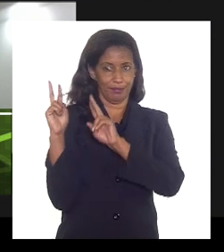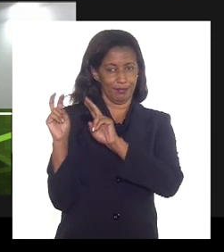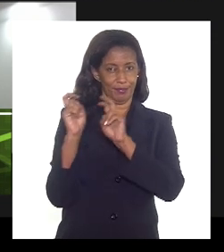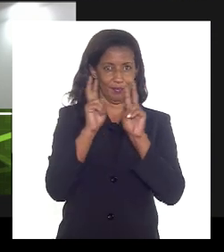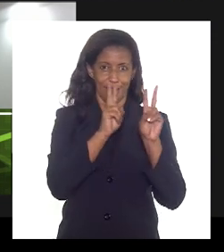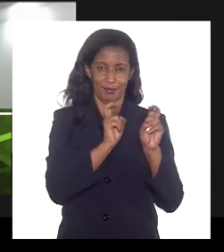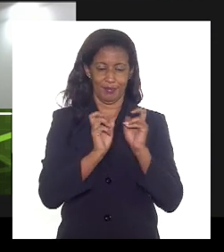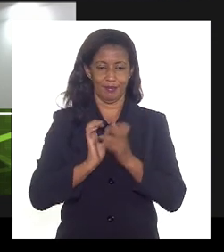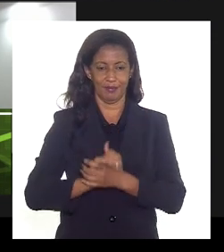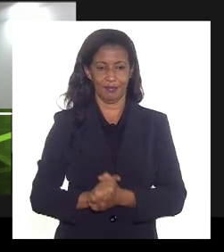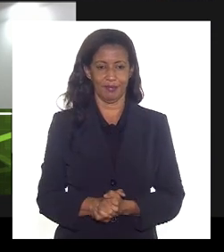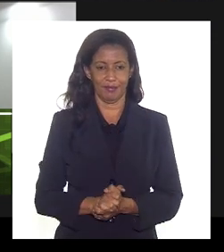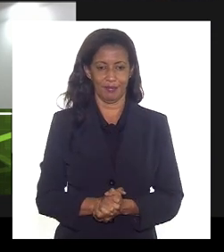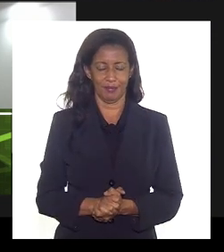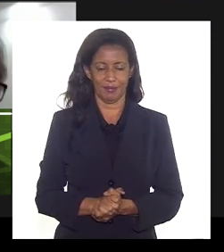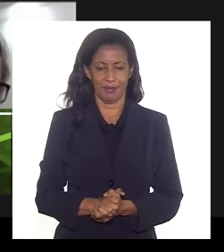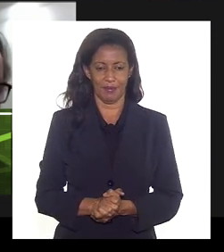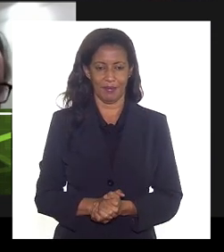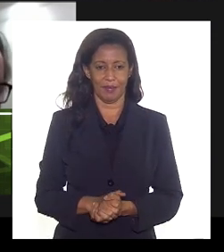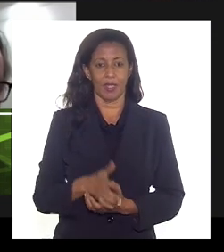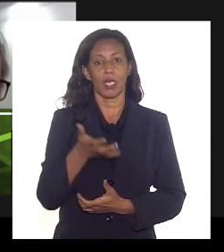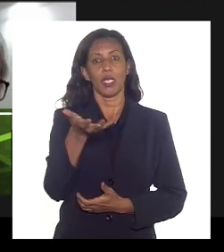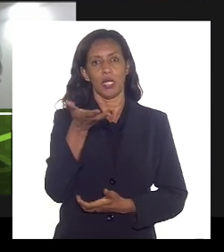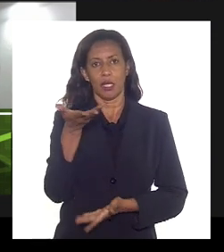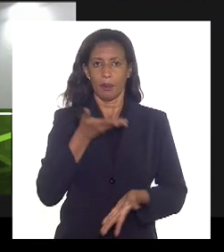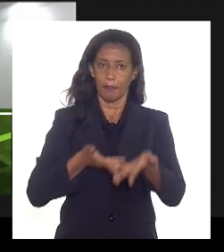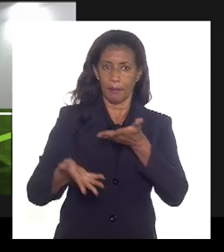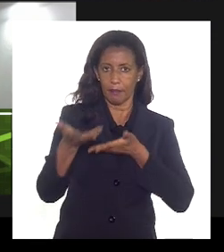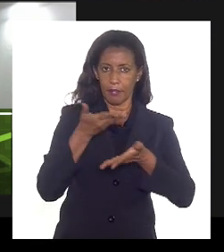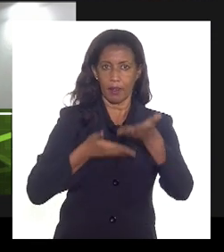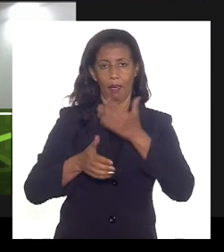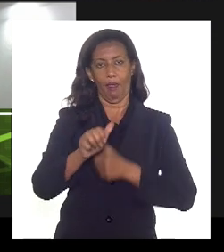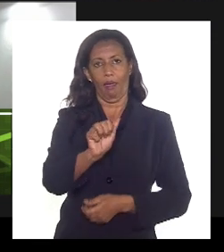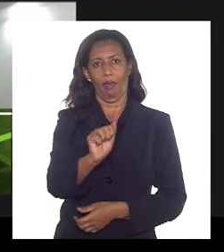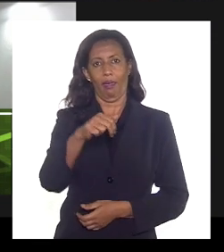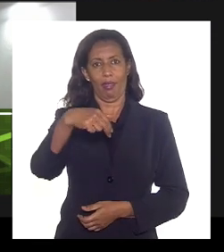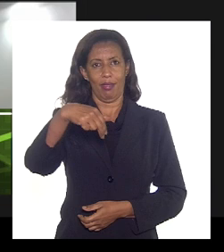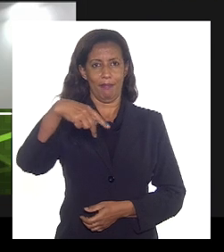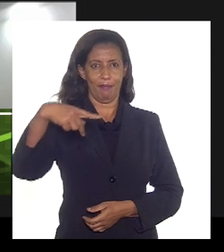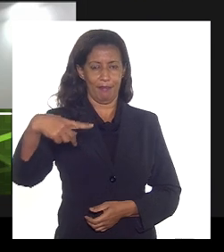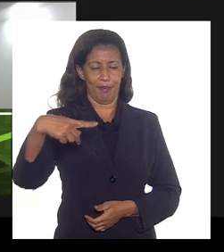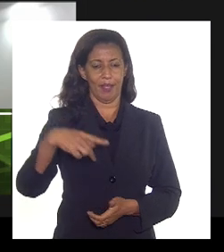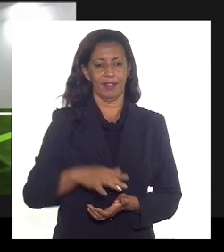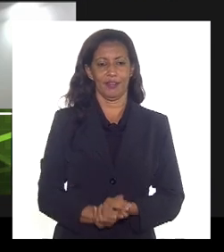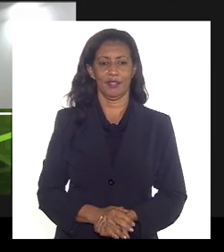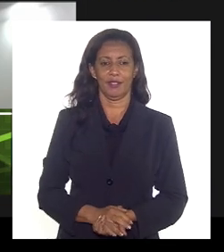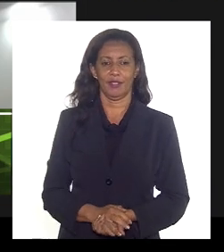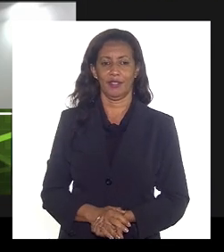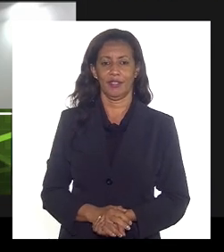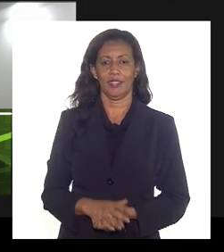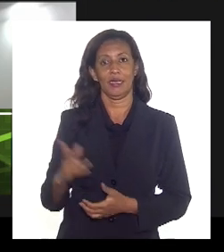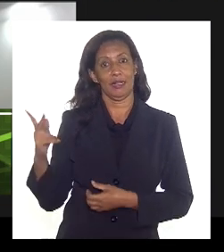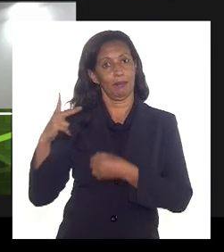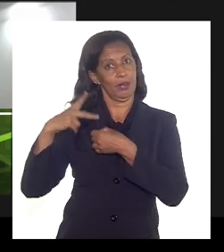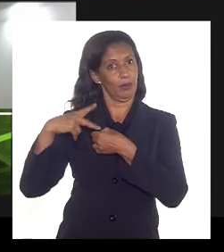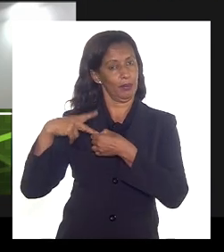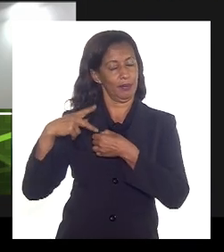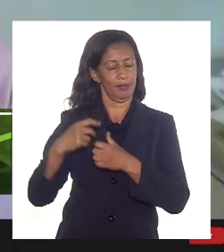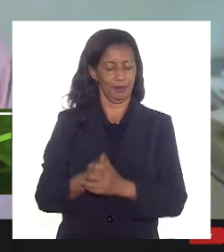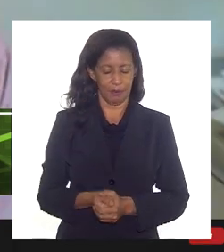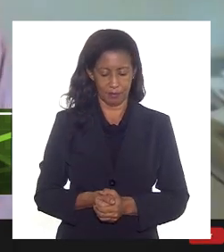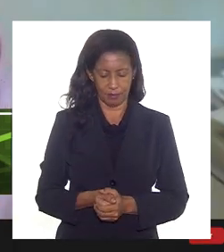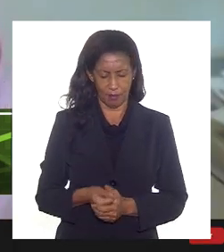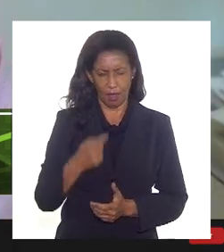E queria a participação da NP e doutor Gadeira pela Petrobras. Eu